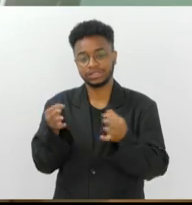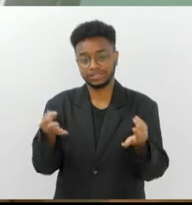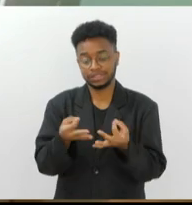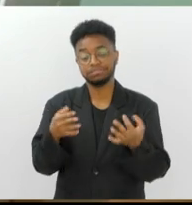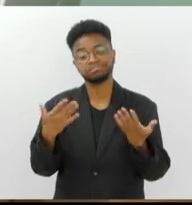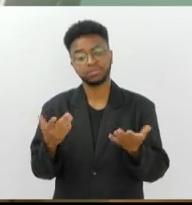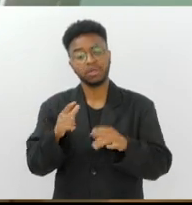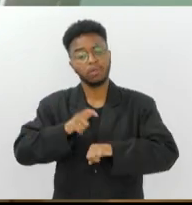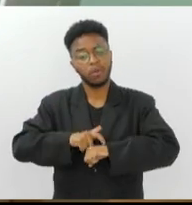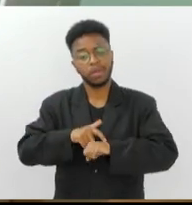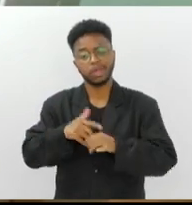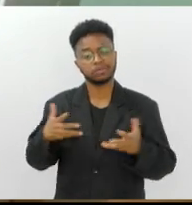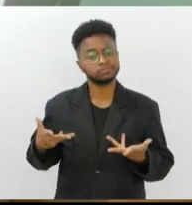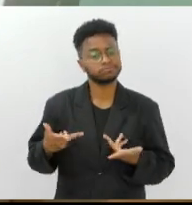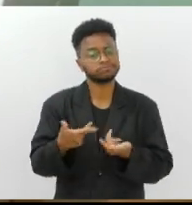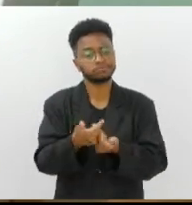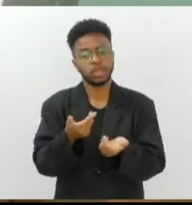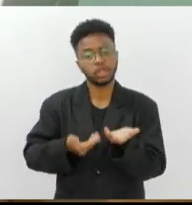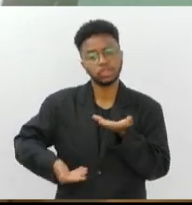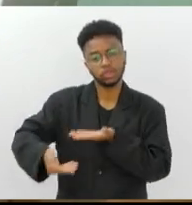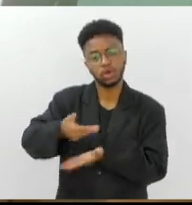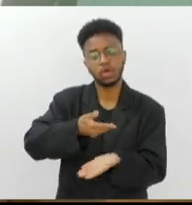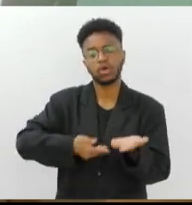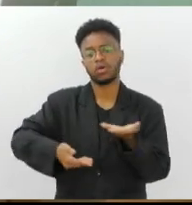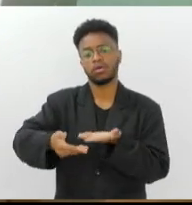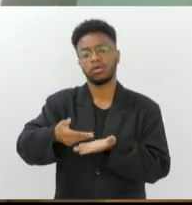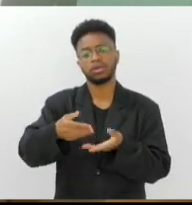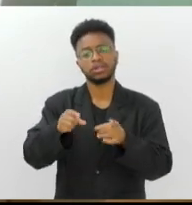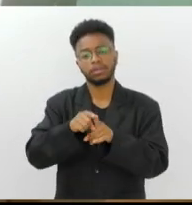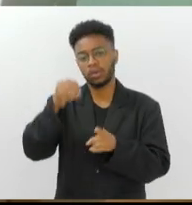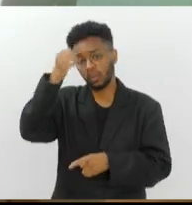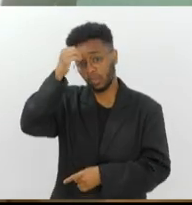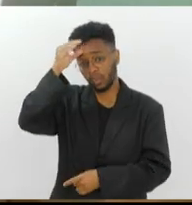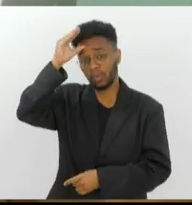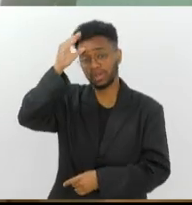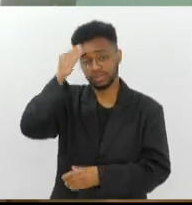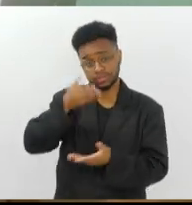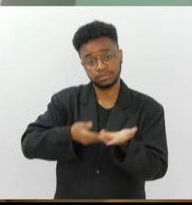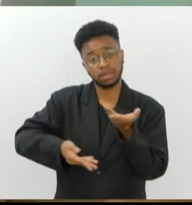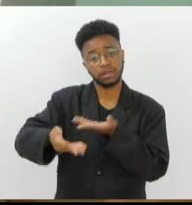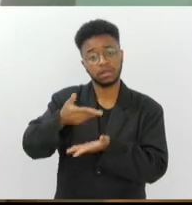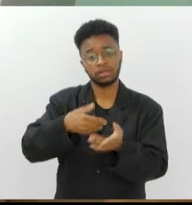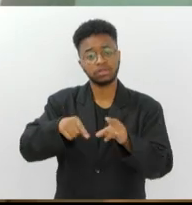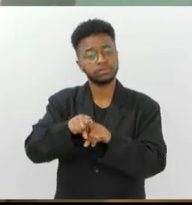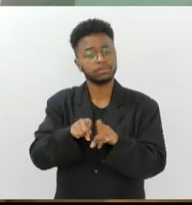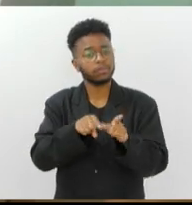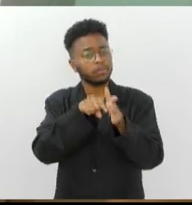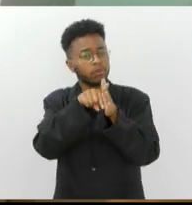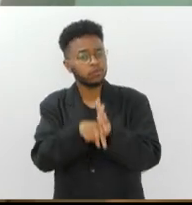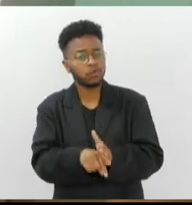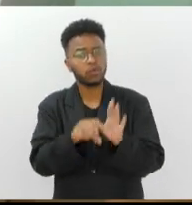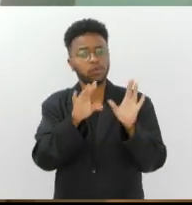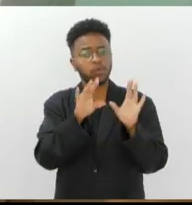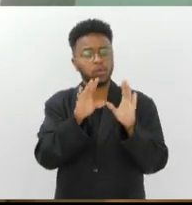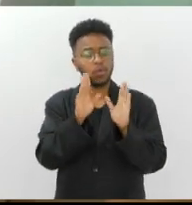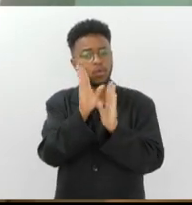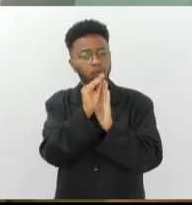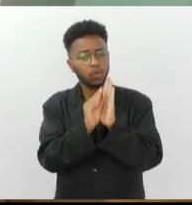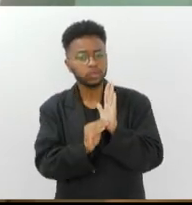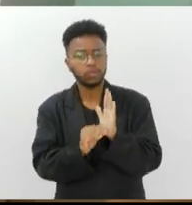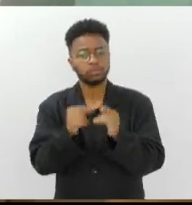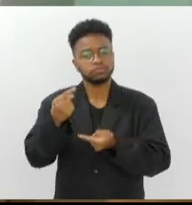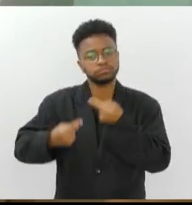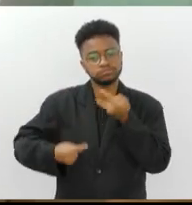momento muito rico de troca, de conhecimento, de aprofundamento em conteúdos, de fazer mais